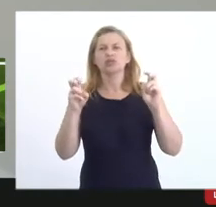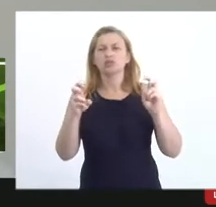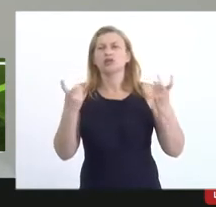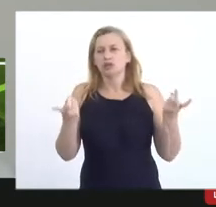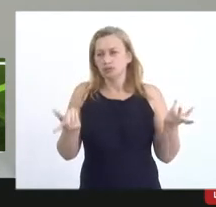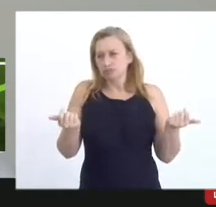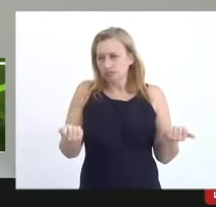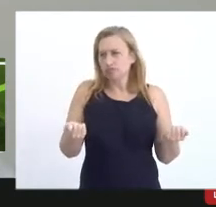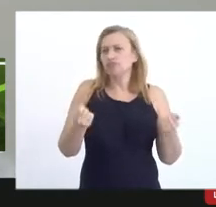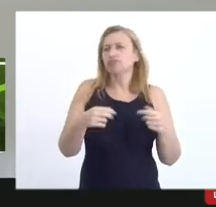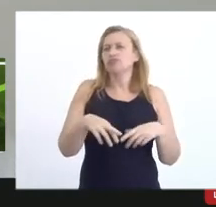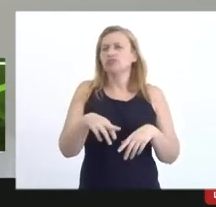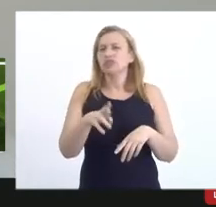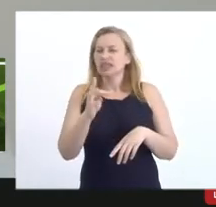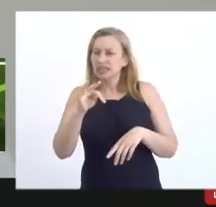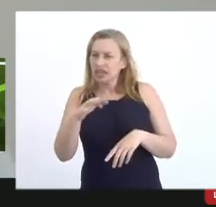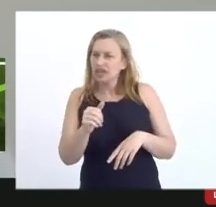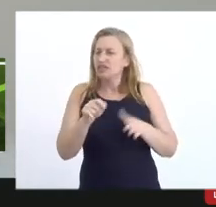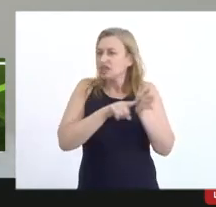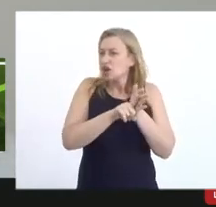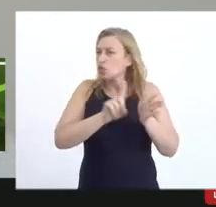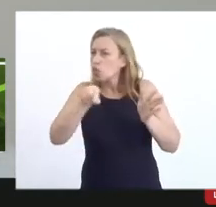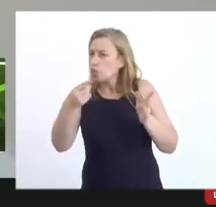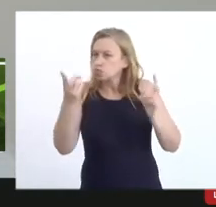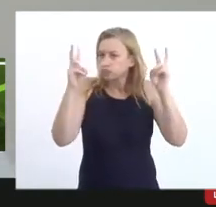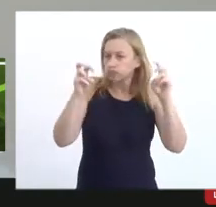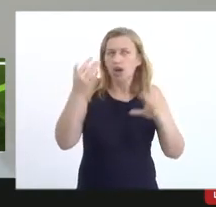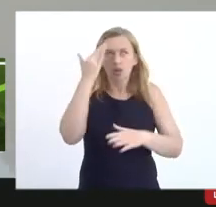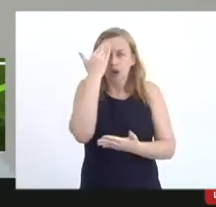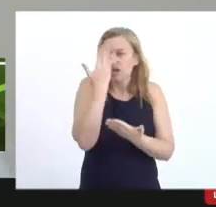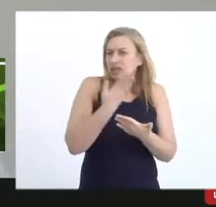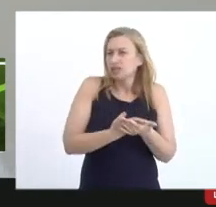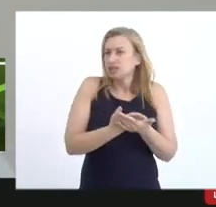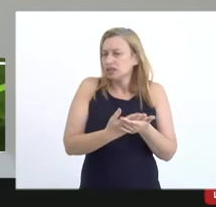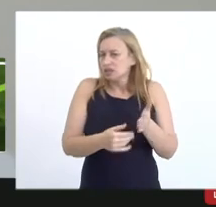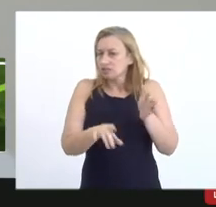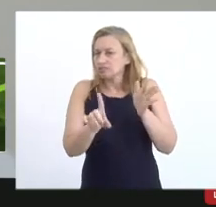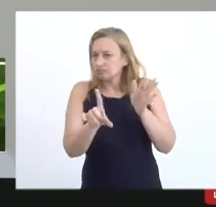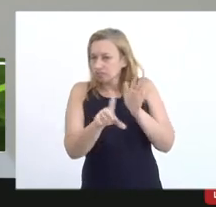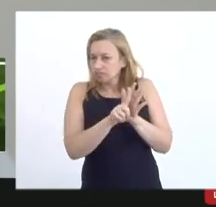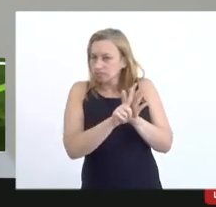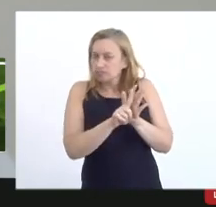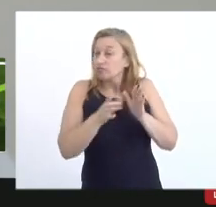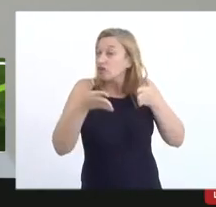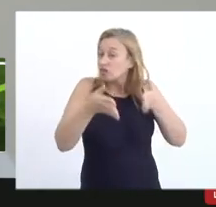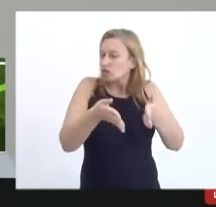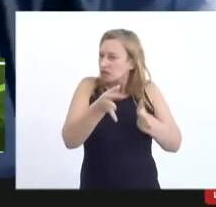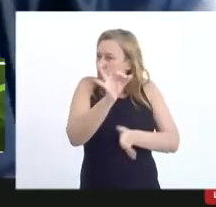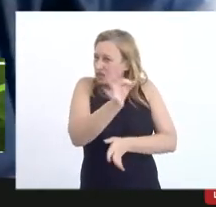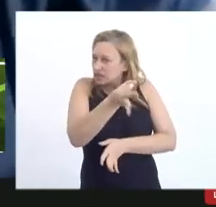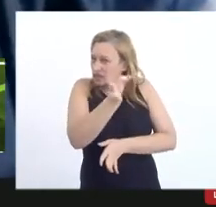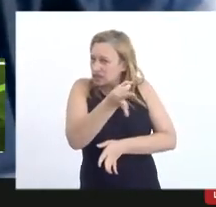própria renúncia fiscal e outras questões mas eu acredito que essa lei na verdade está focando justamente na